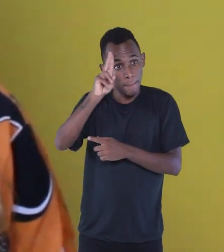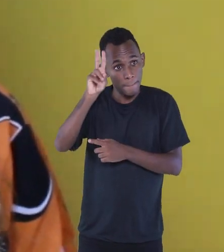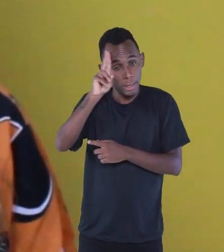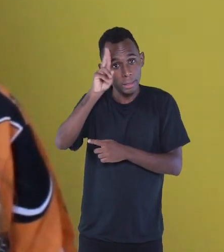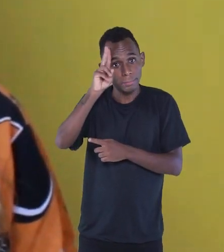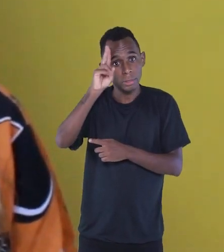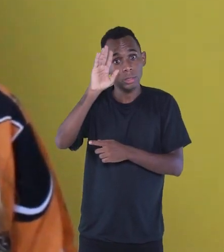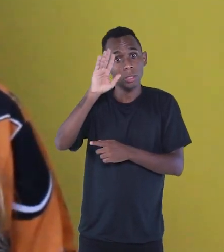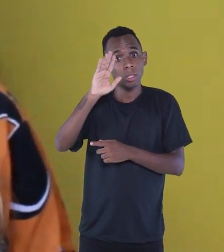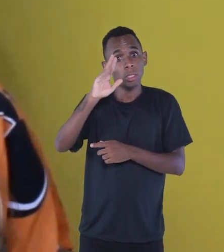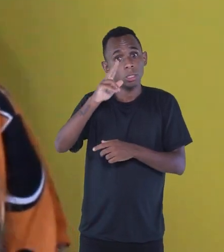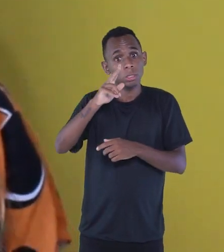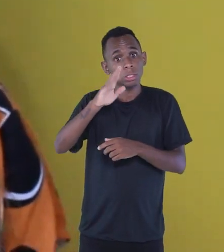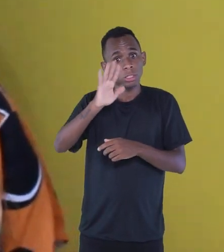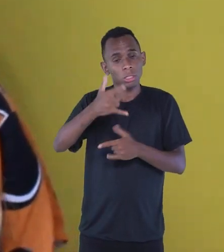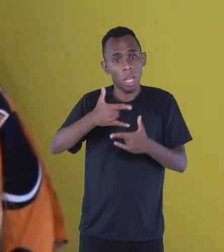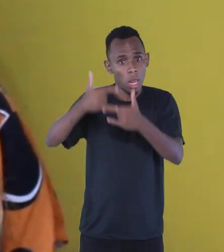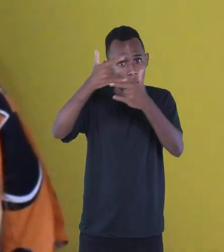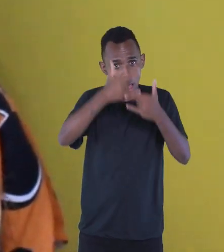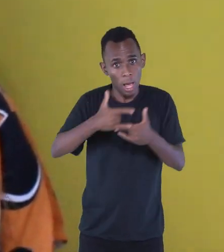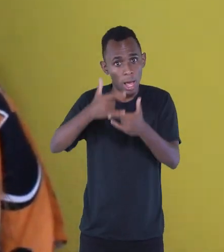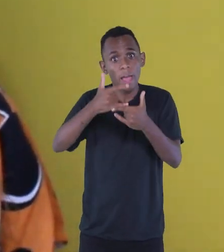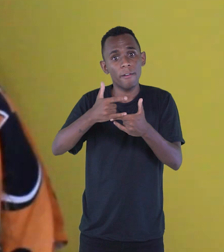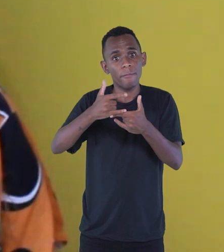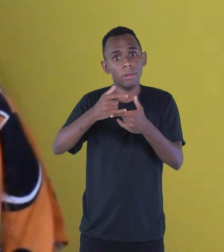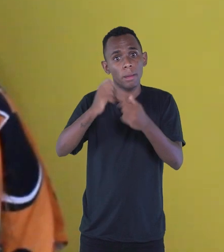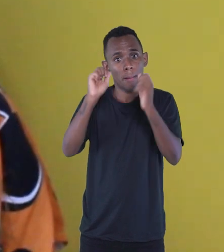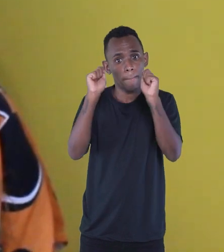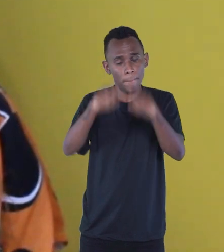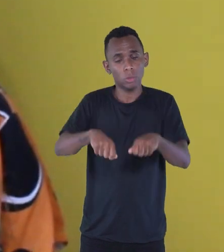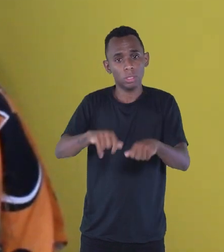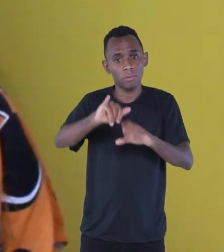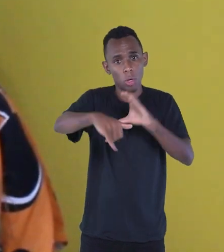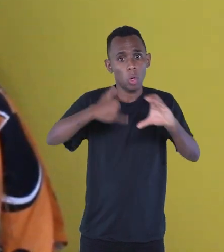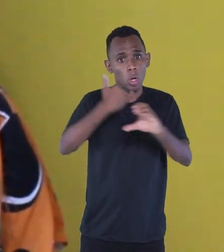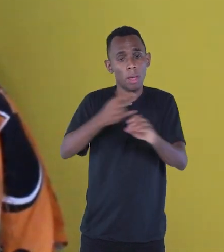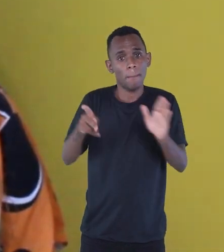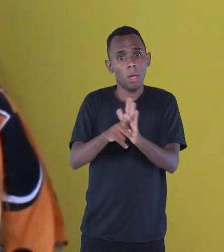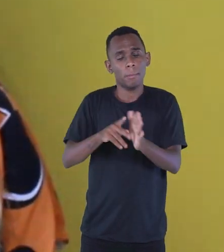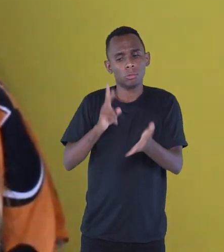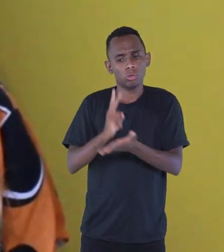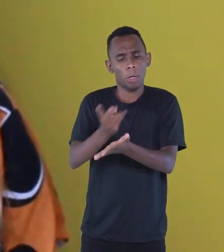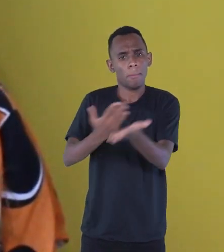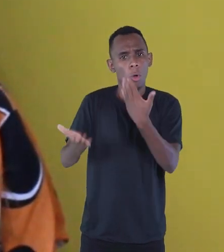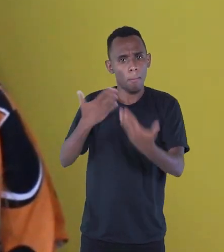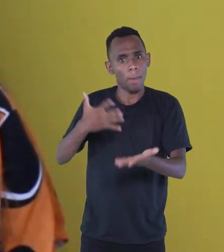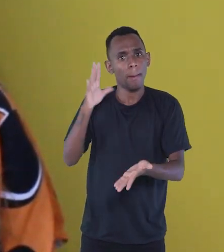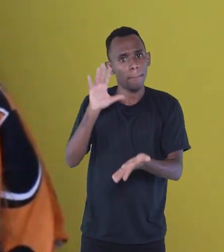programa vai ficar gravado disponível no canal do YouTube do Sempre um Papo